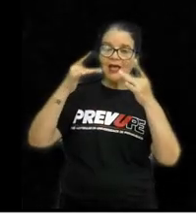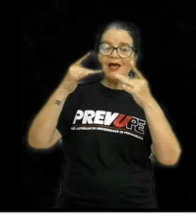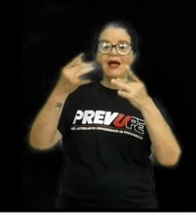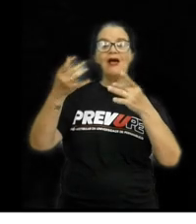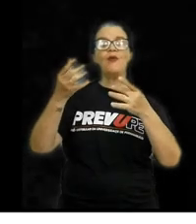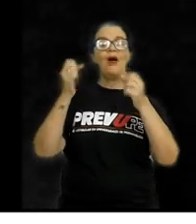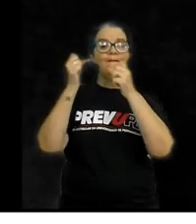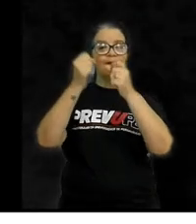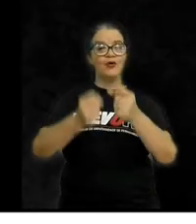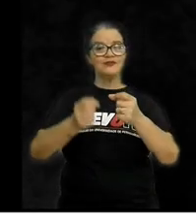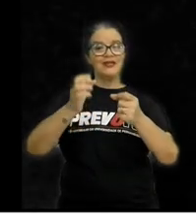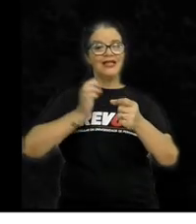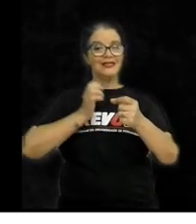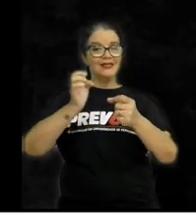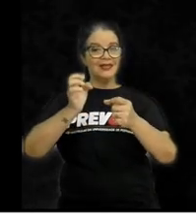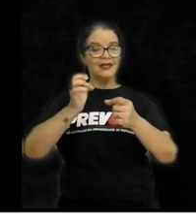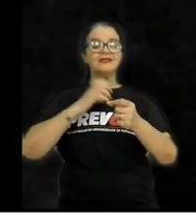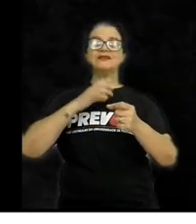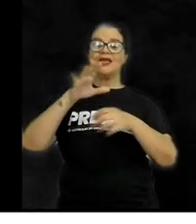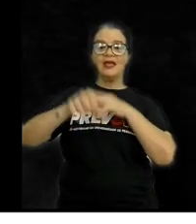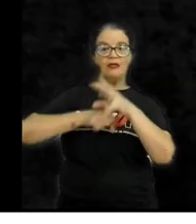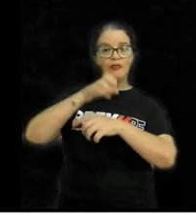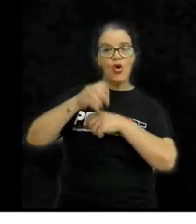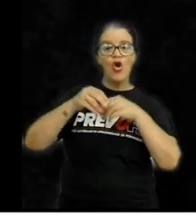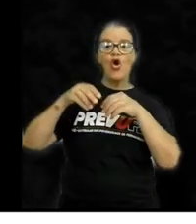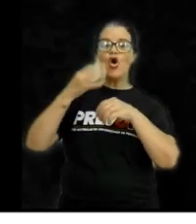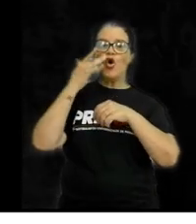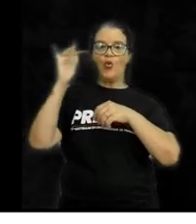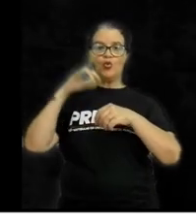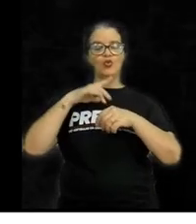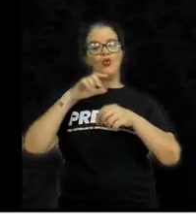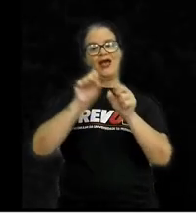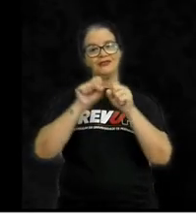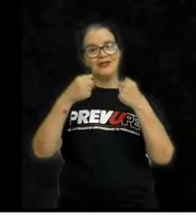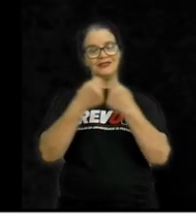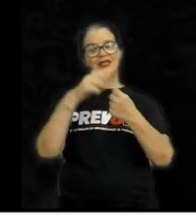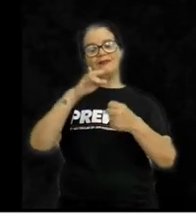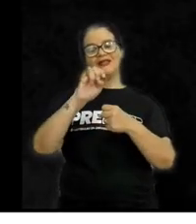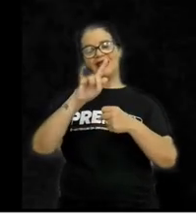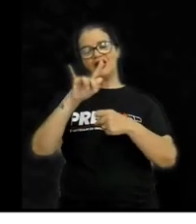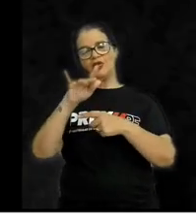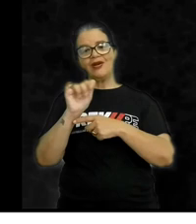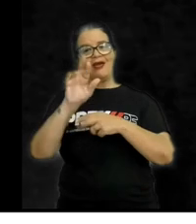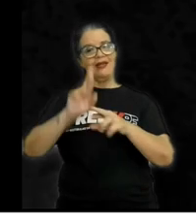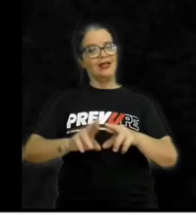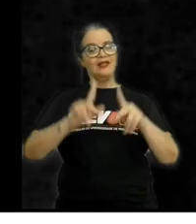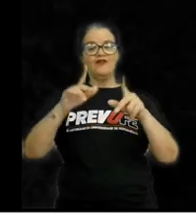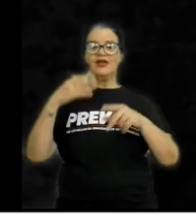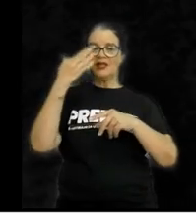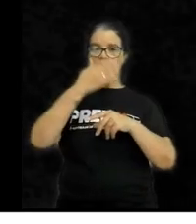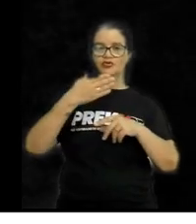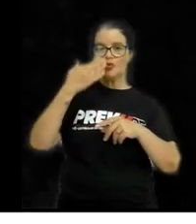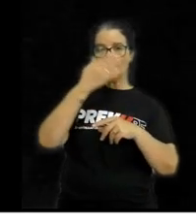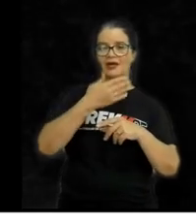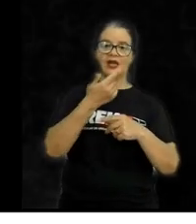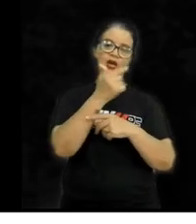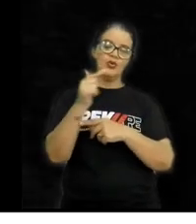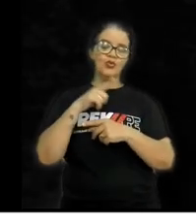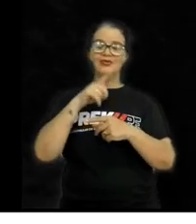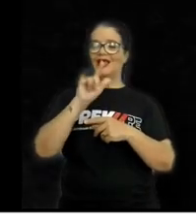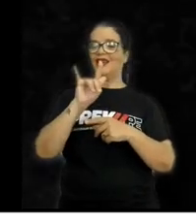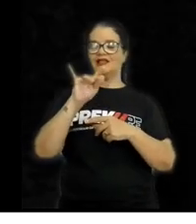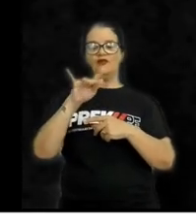enriquecer garipando o ouro. A sociedade mineradora era bem diferente da açucareira. Não havia